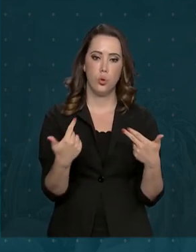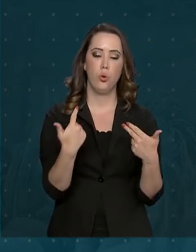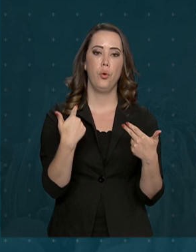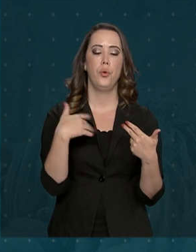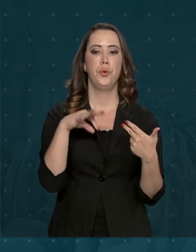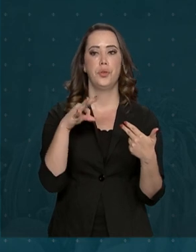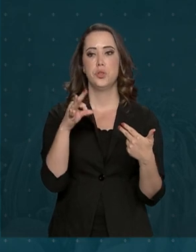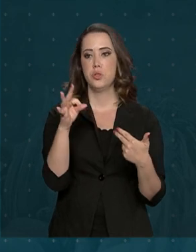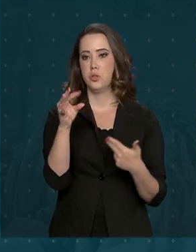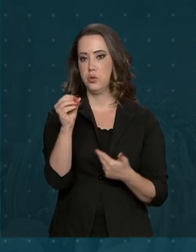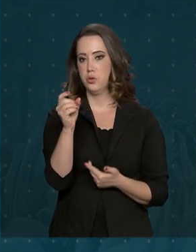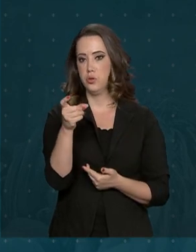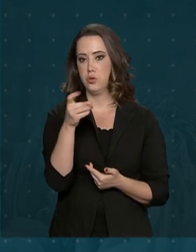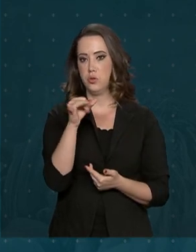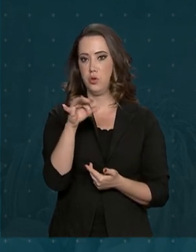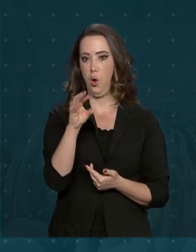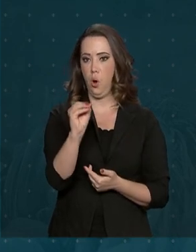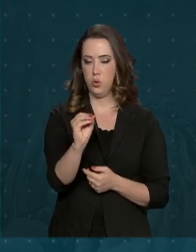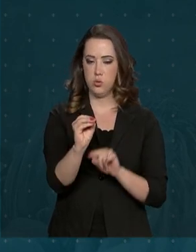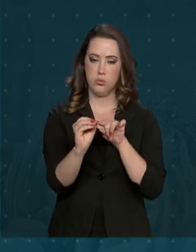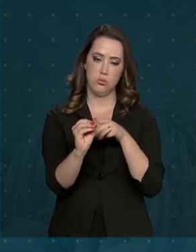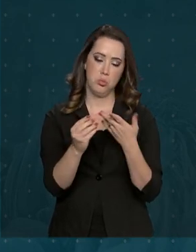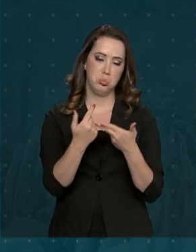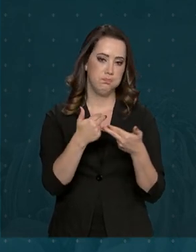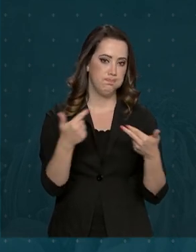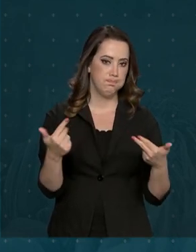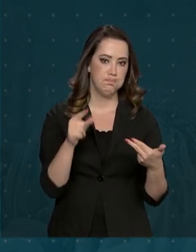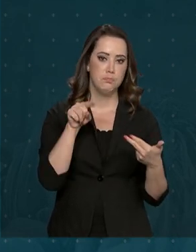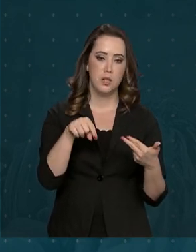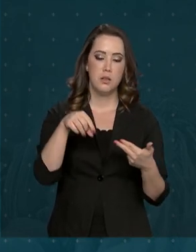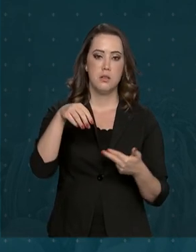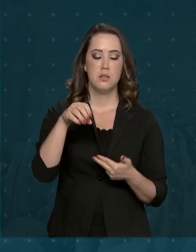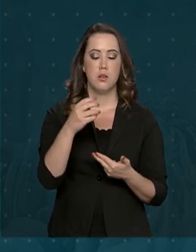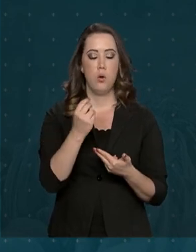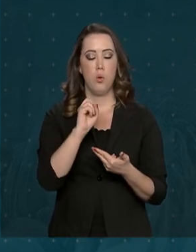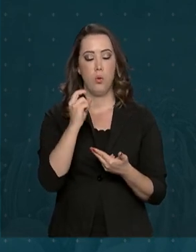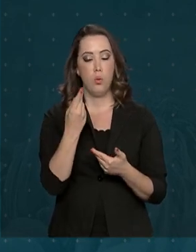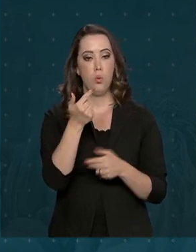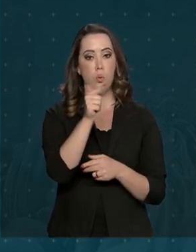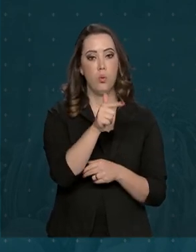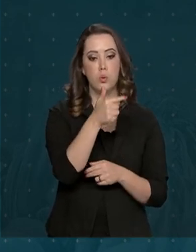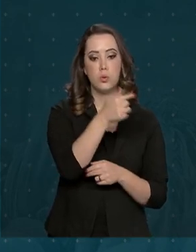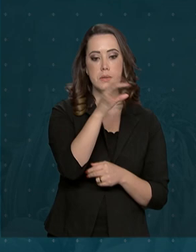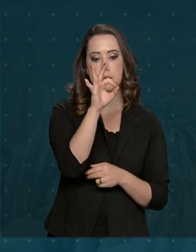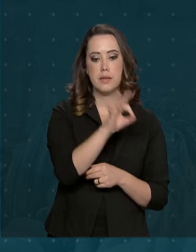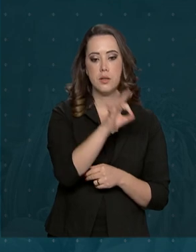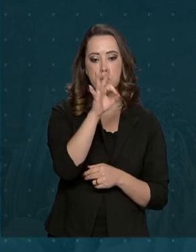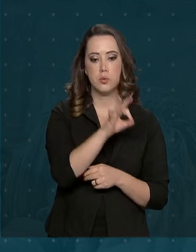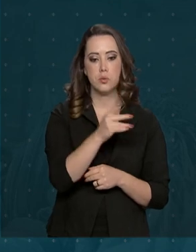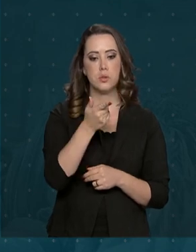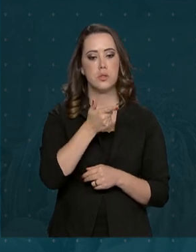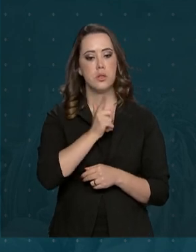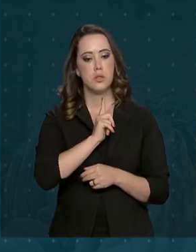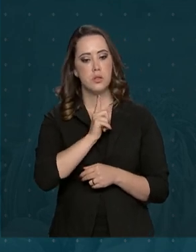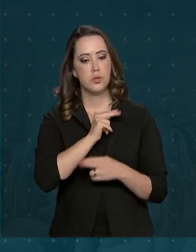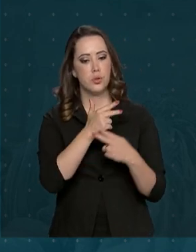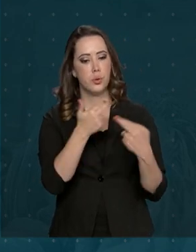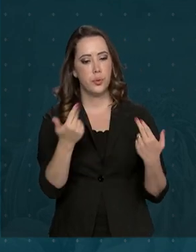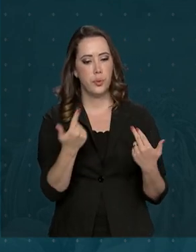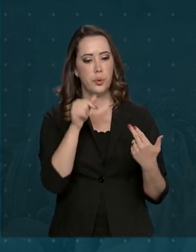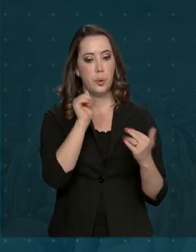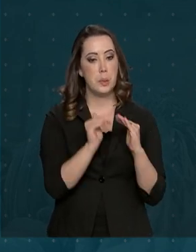contaminantes químicos, como o arsênio, e biológicos, como a salmonela. Outros 7% continham resíduos de